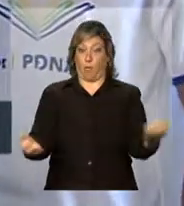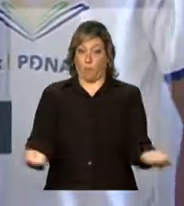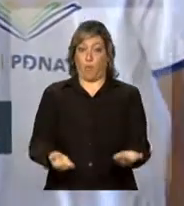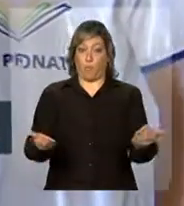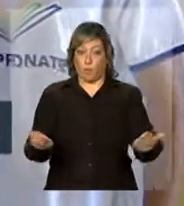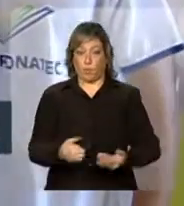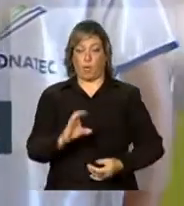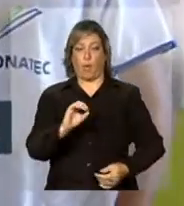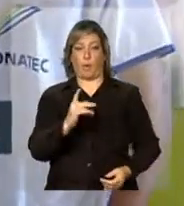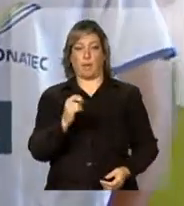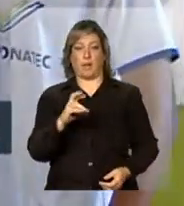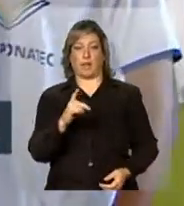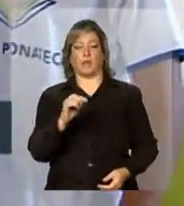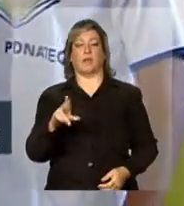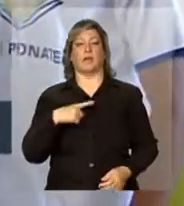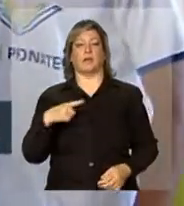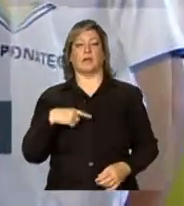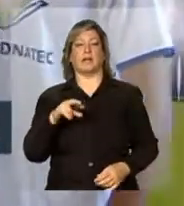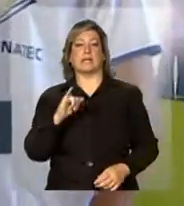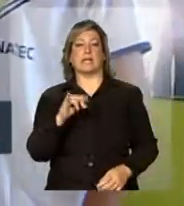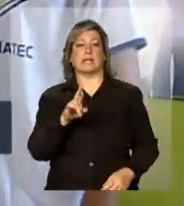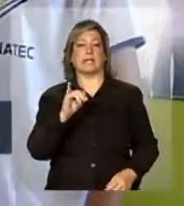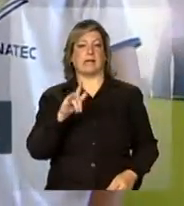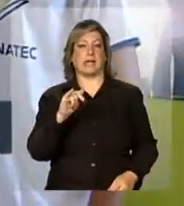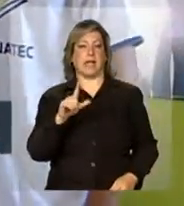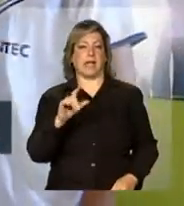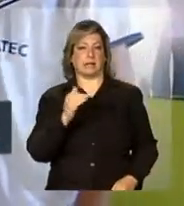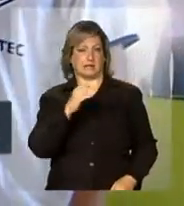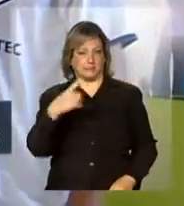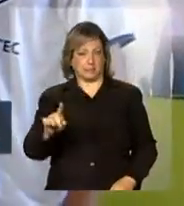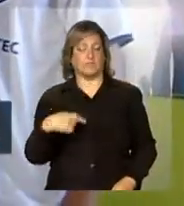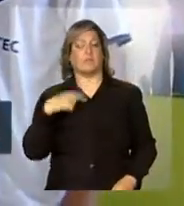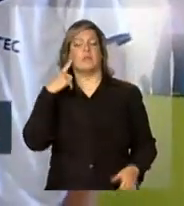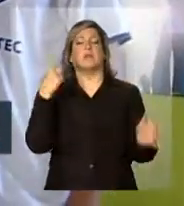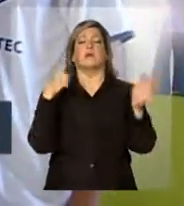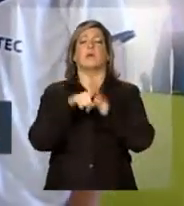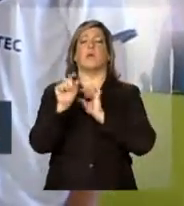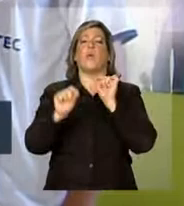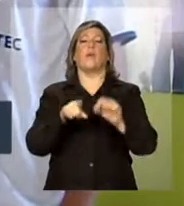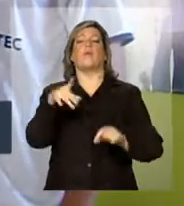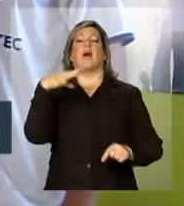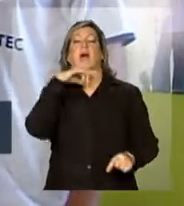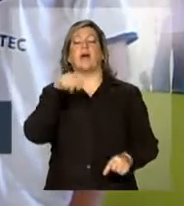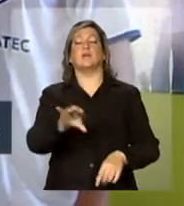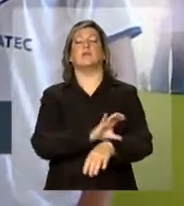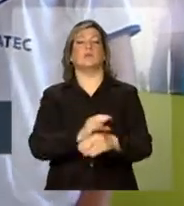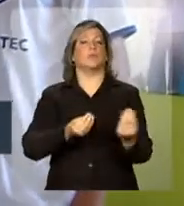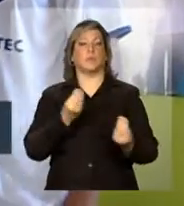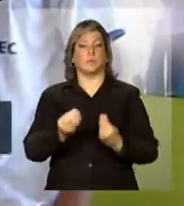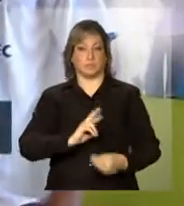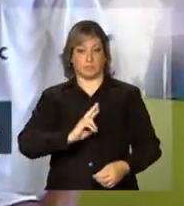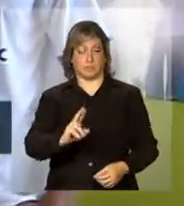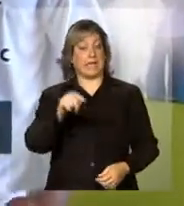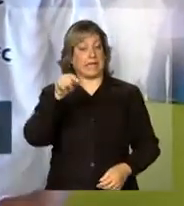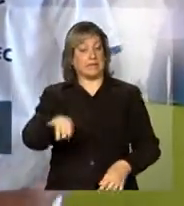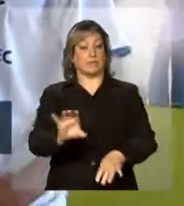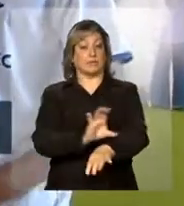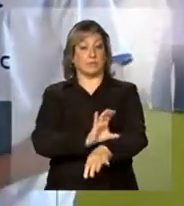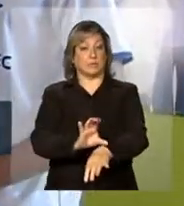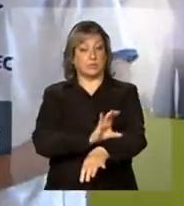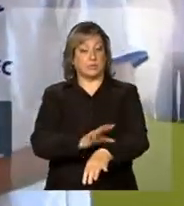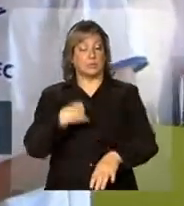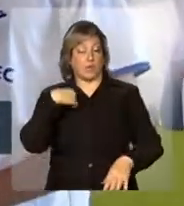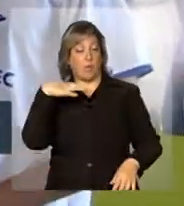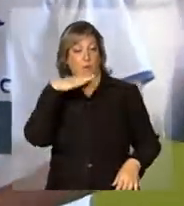em operador de sistema de irrigação. Então, João, o que representou para você esse curso? Esse curso representou para